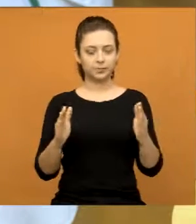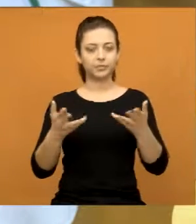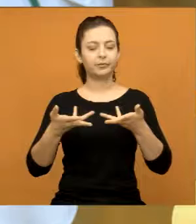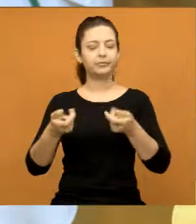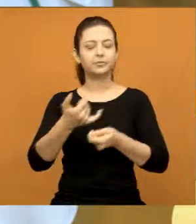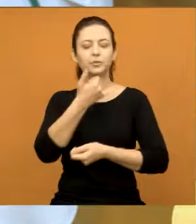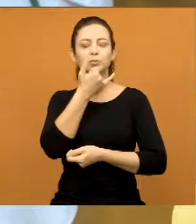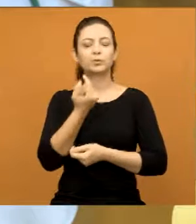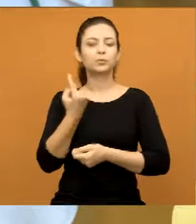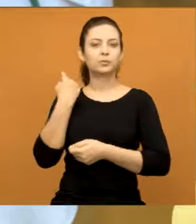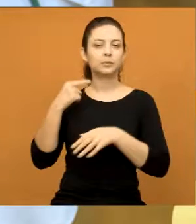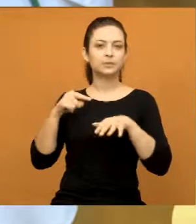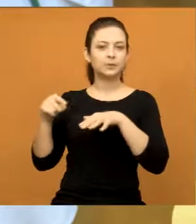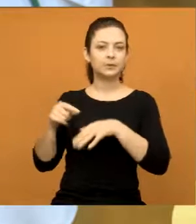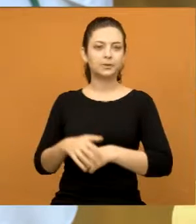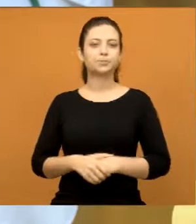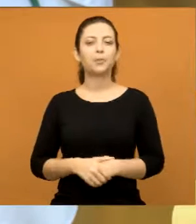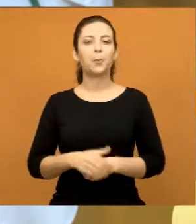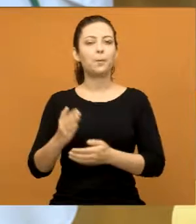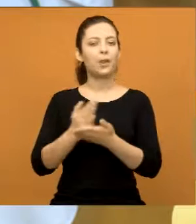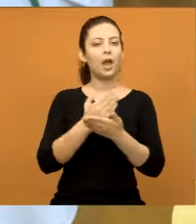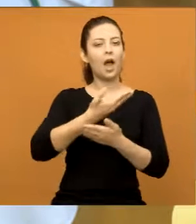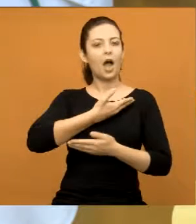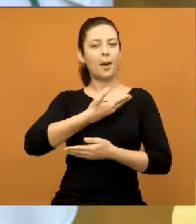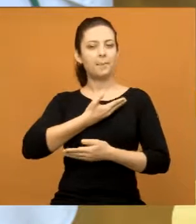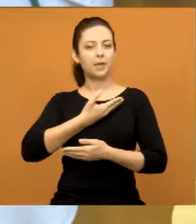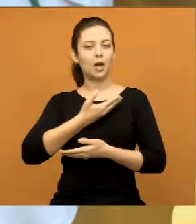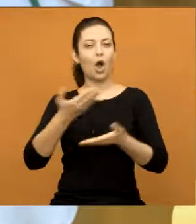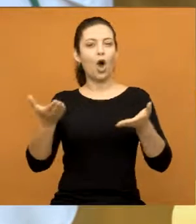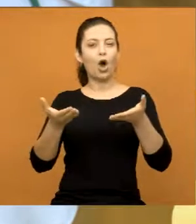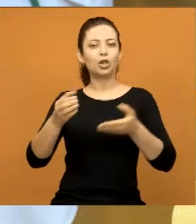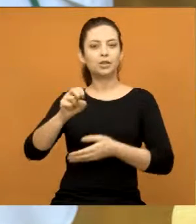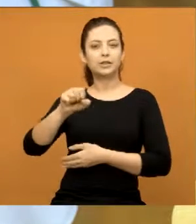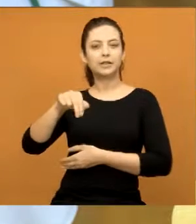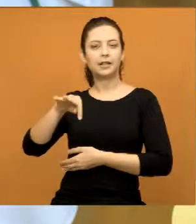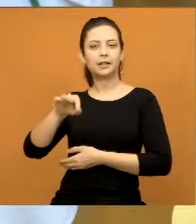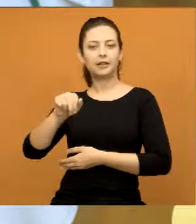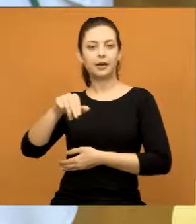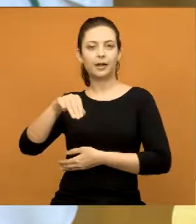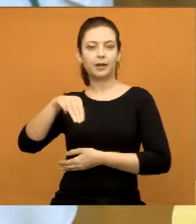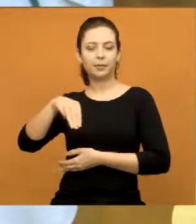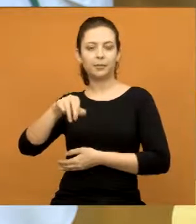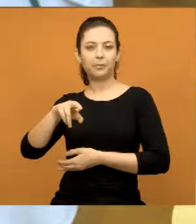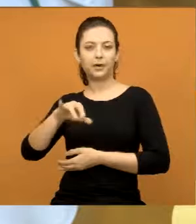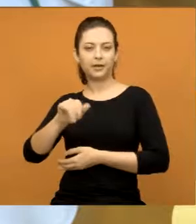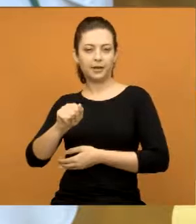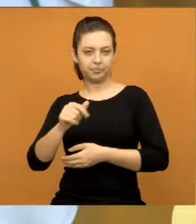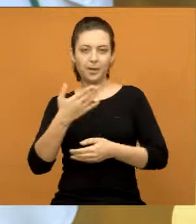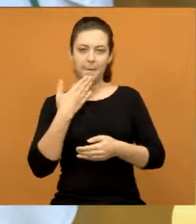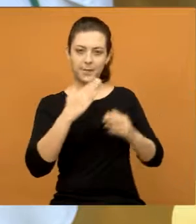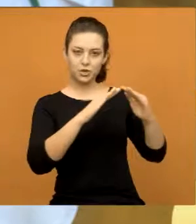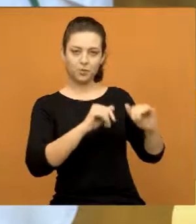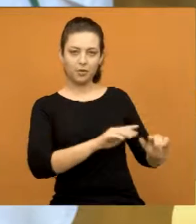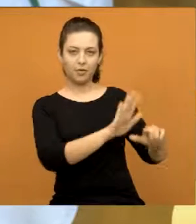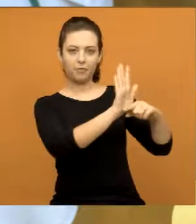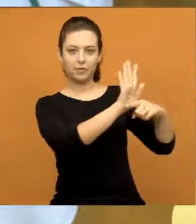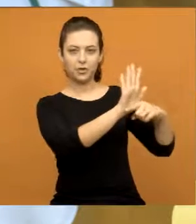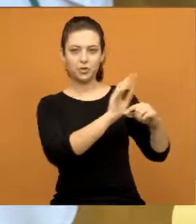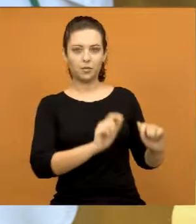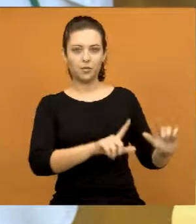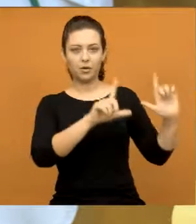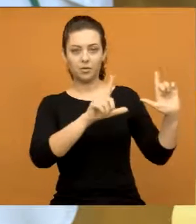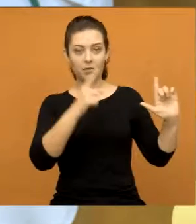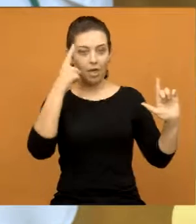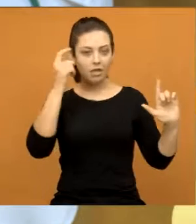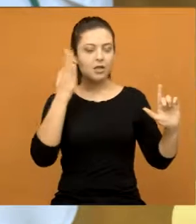perdão, semana passada, de alguns amigos do Jardim Santa Maria. E eu pediria aí que colocasse o vídeo para vocês